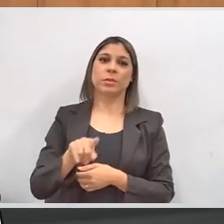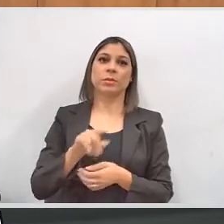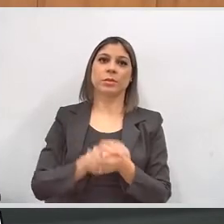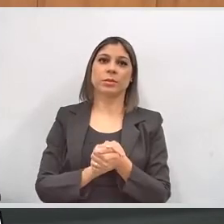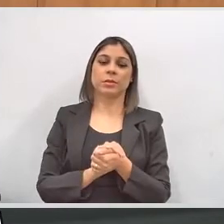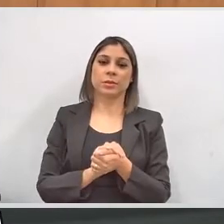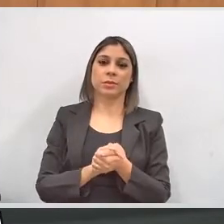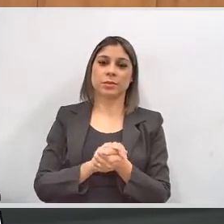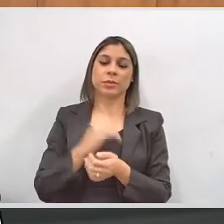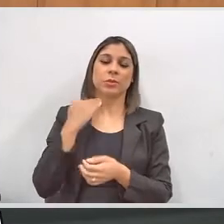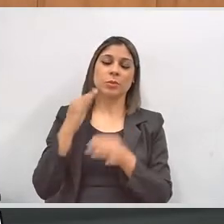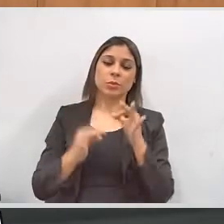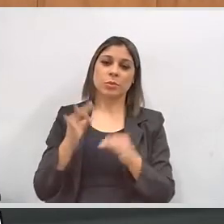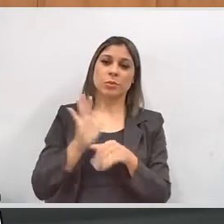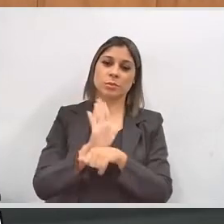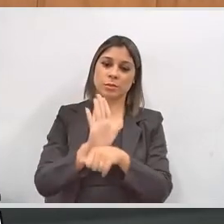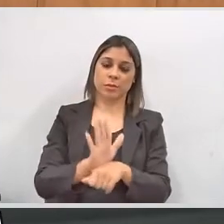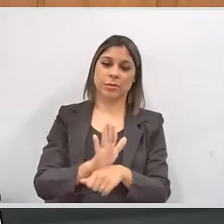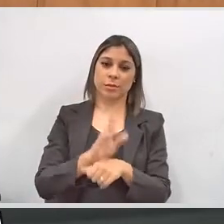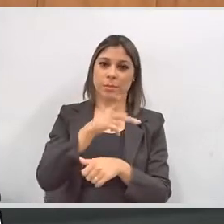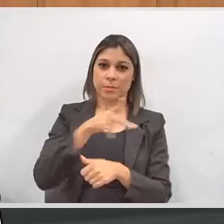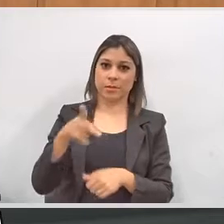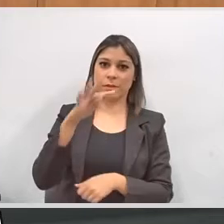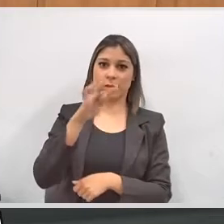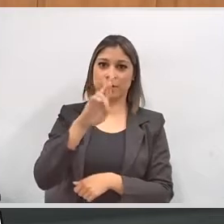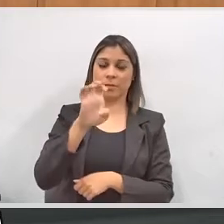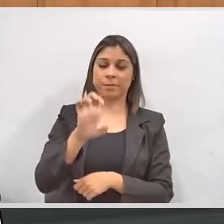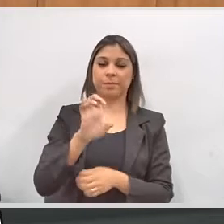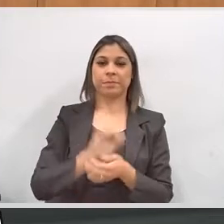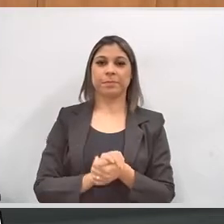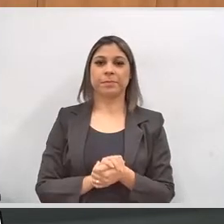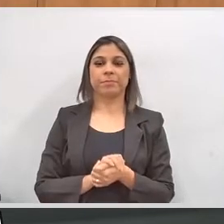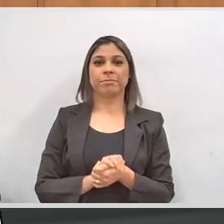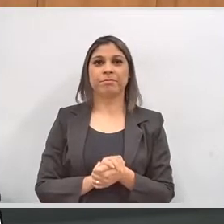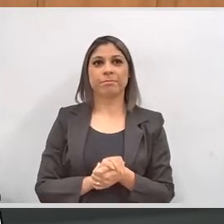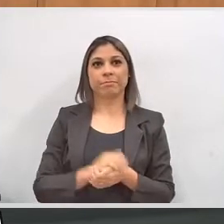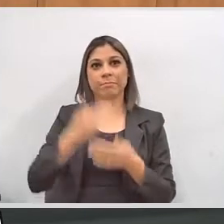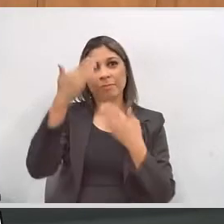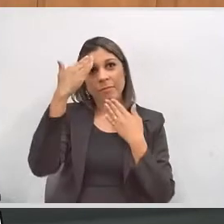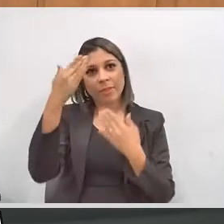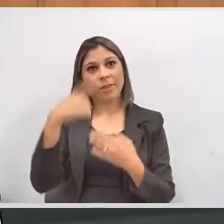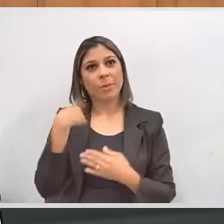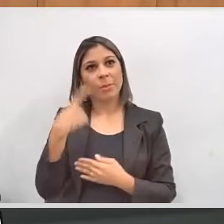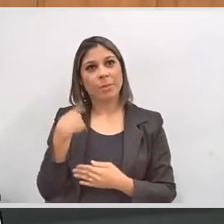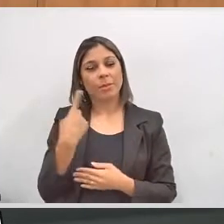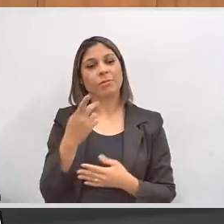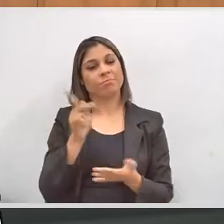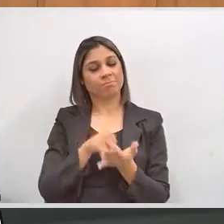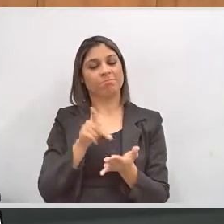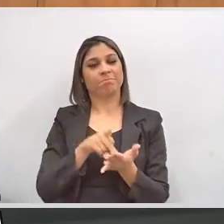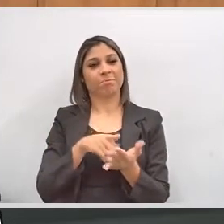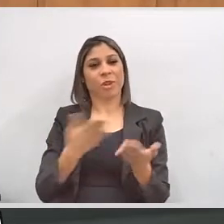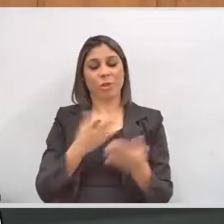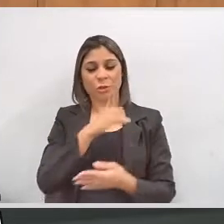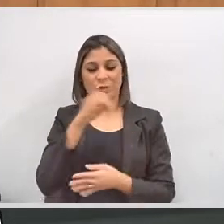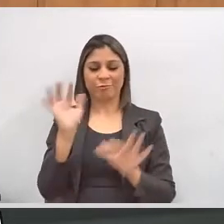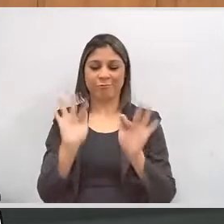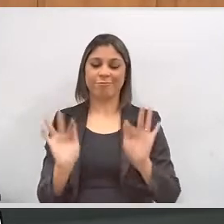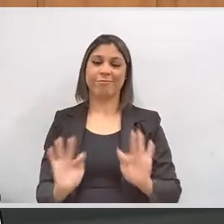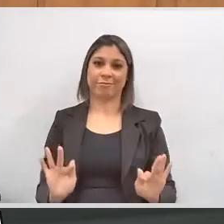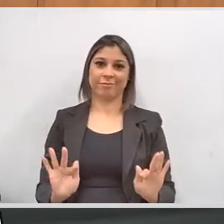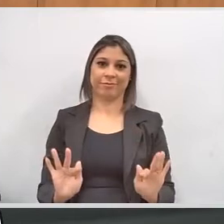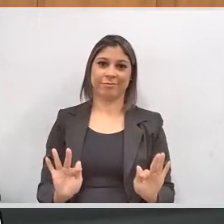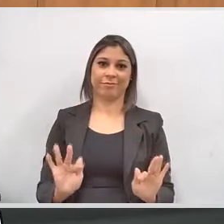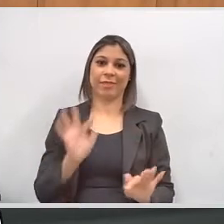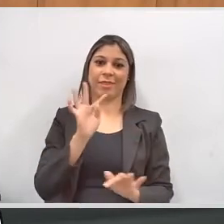Fernando de Oliveira Bernatio, juiz auxiliar da presidência do nosso TRE. Obrigado, deputado. Realmente, é um